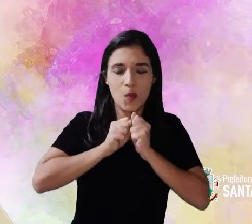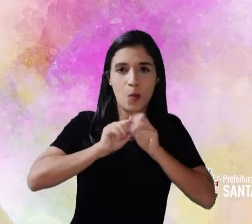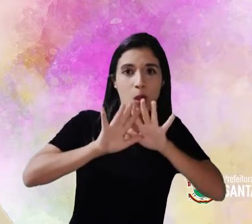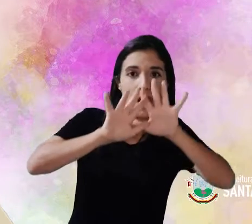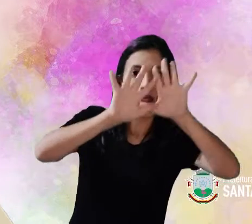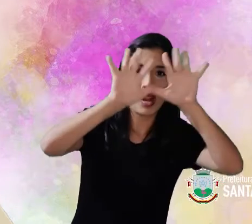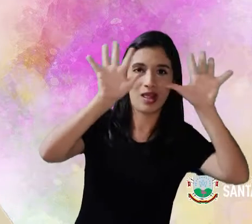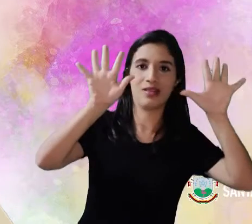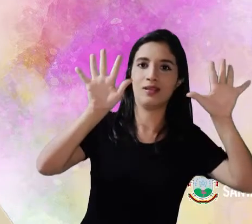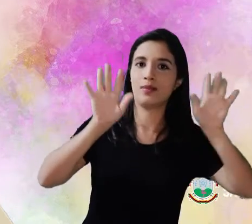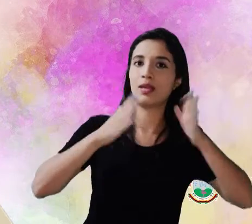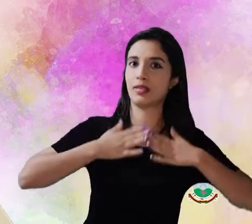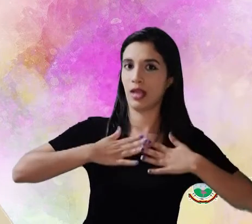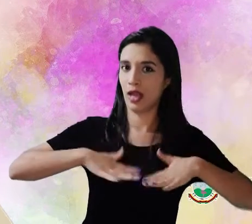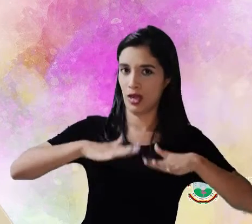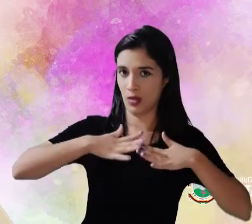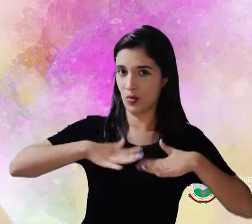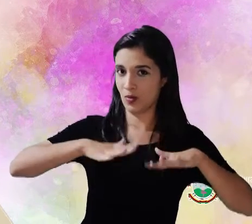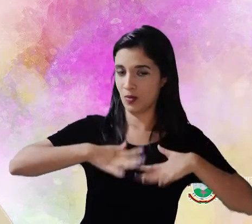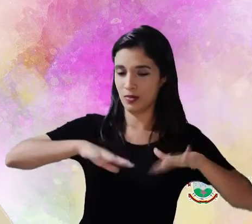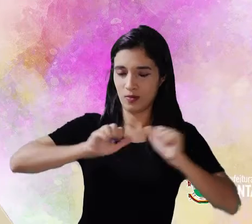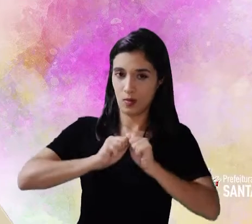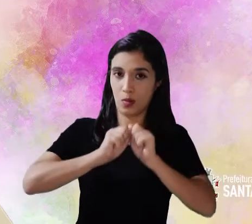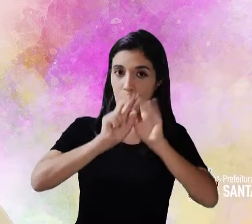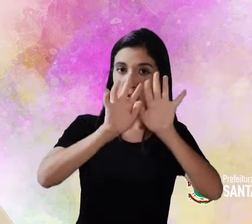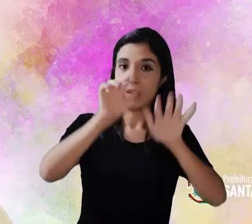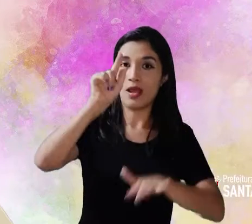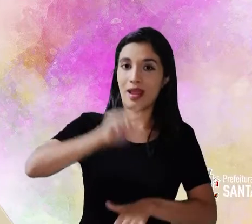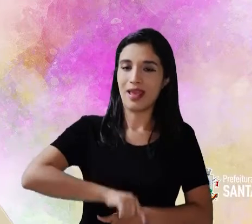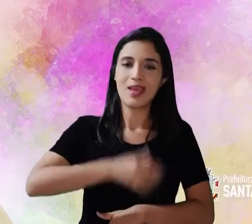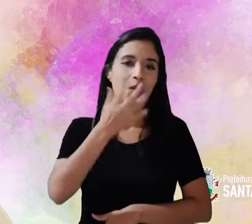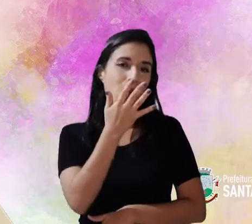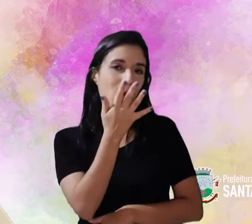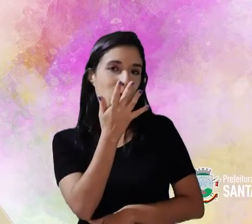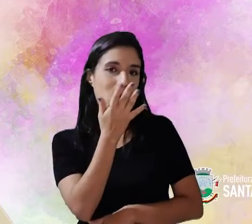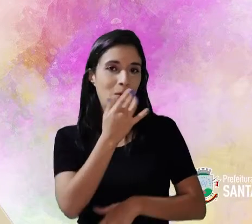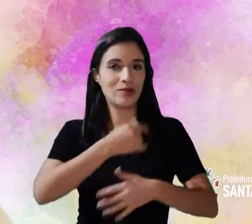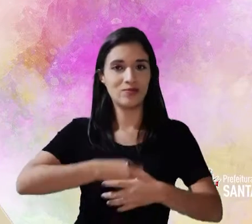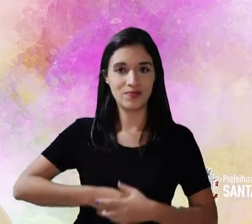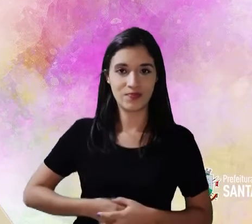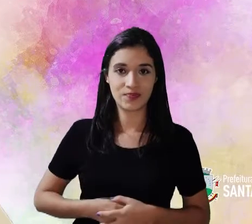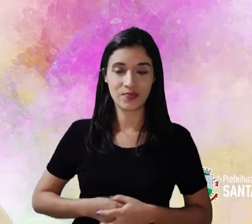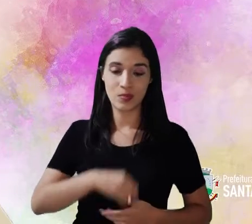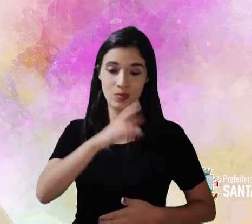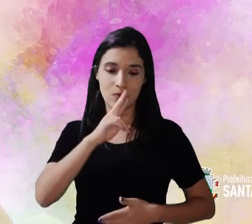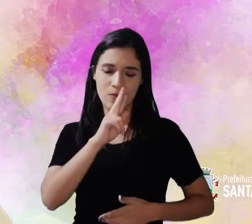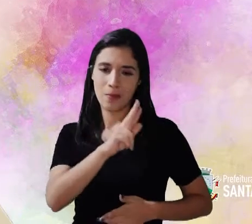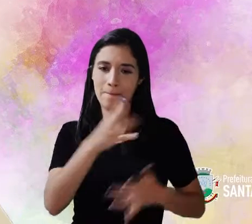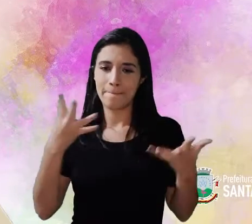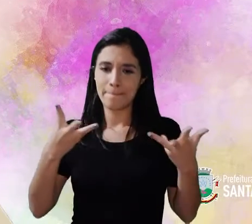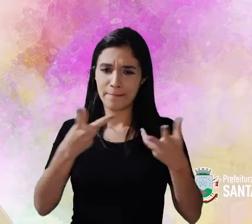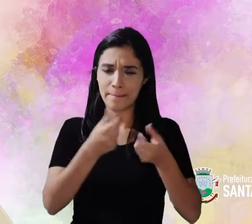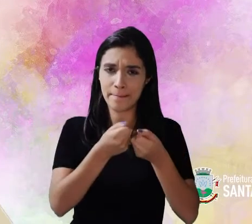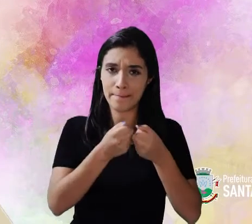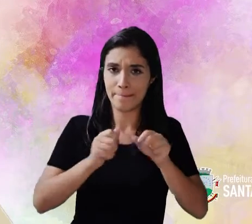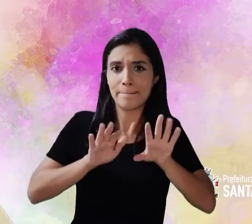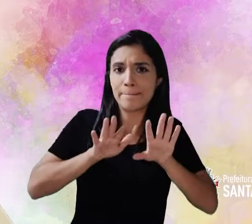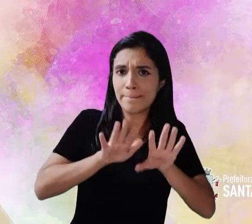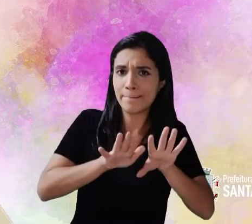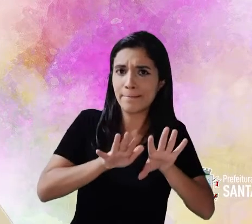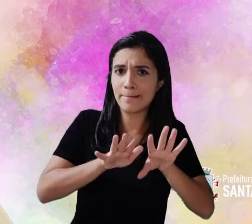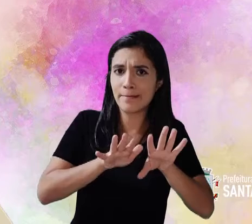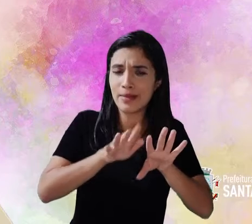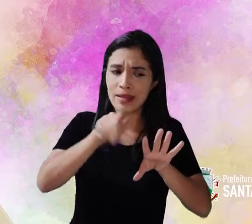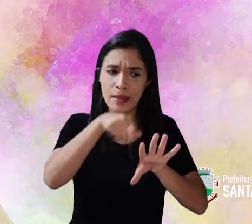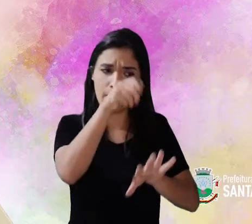uma explosão com vocês. Mas calma! A explosão é de cores e o resultado será incrível. Mas será